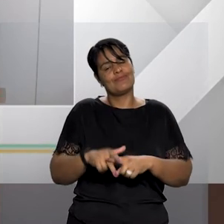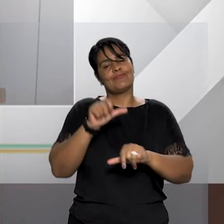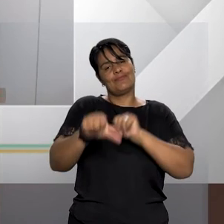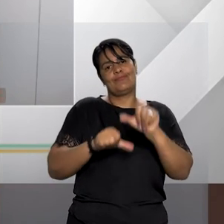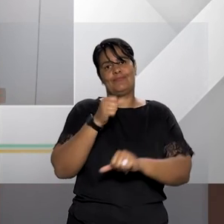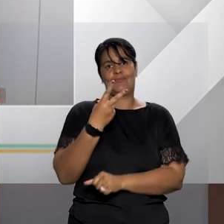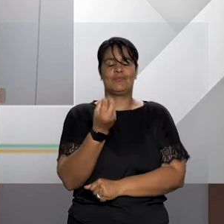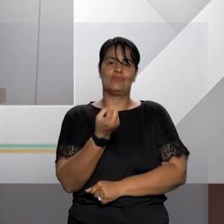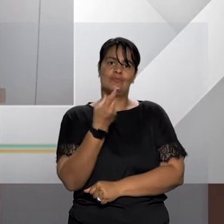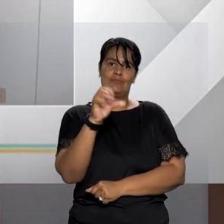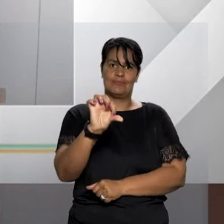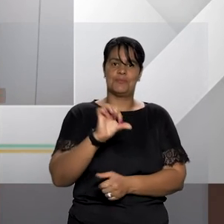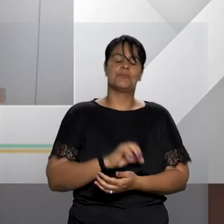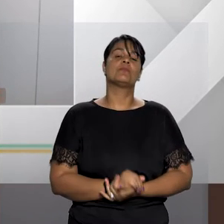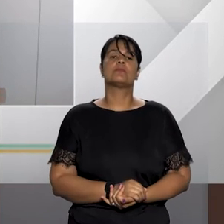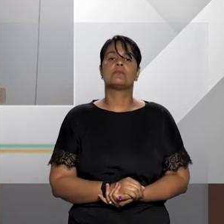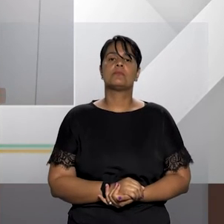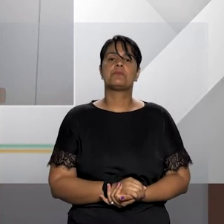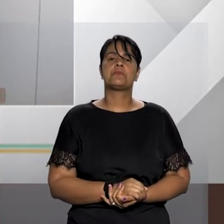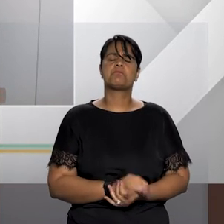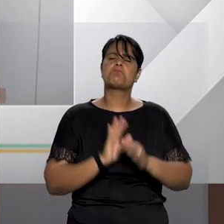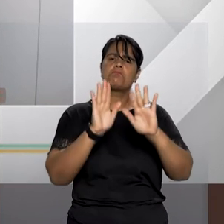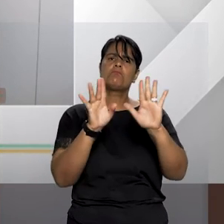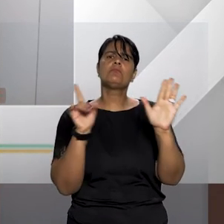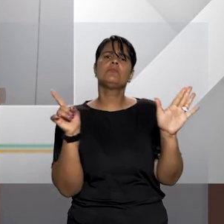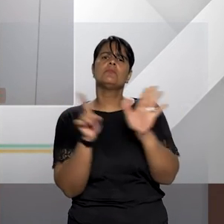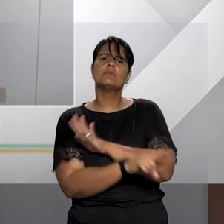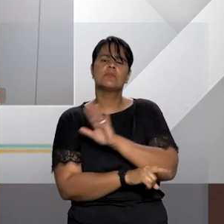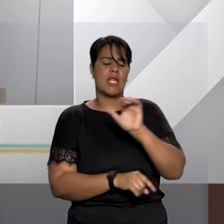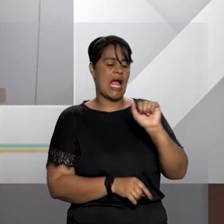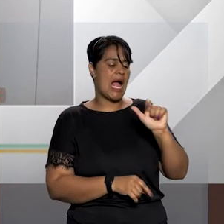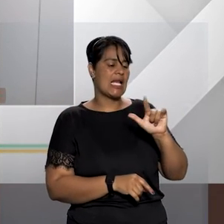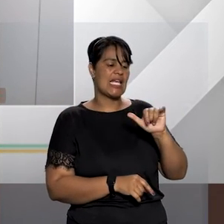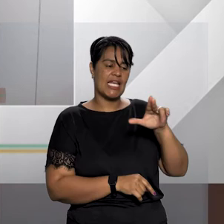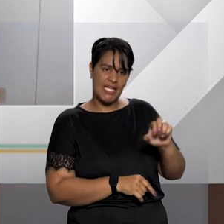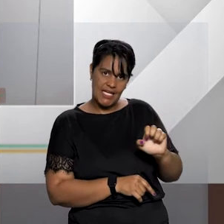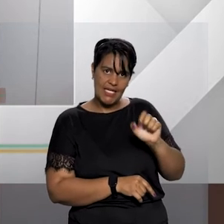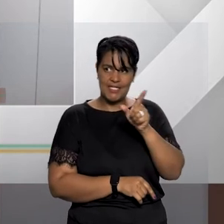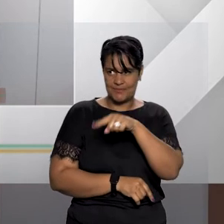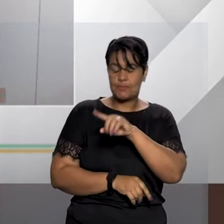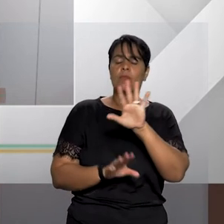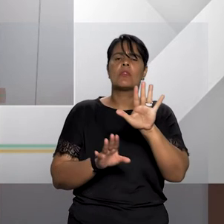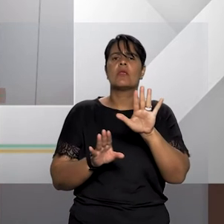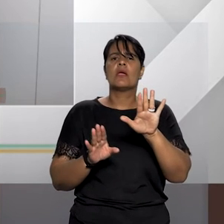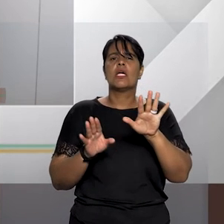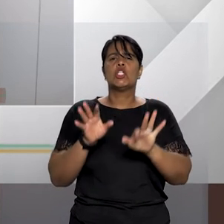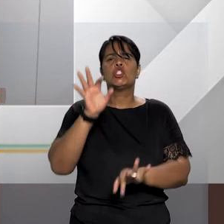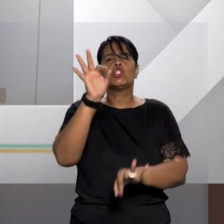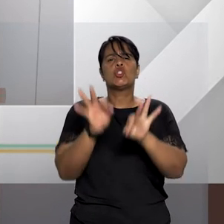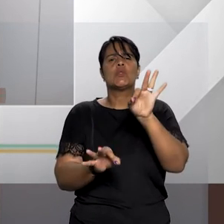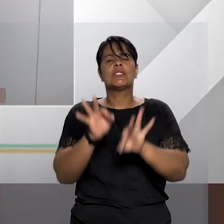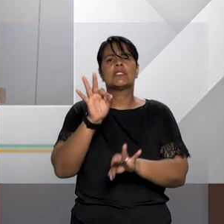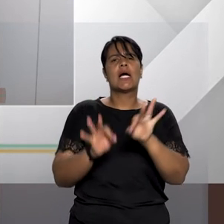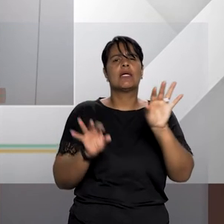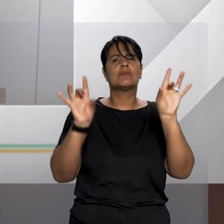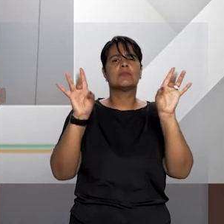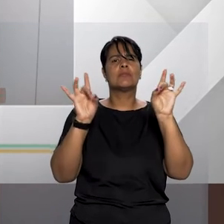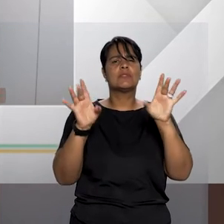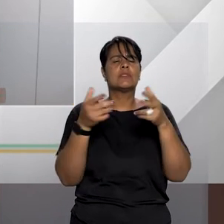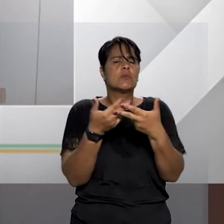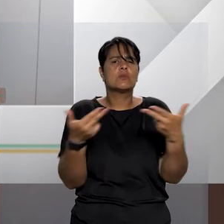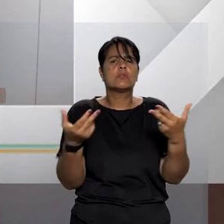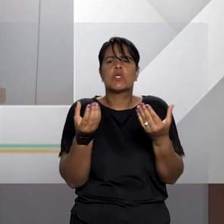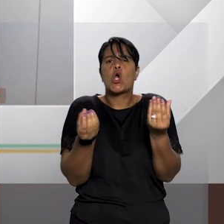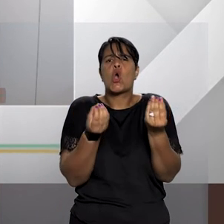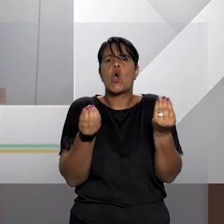tocante aos juizados de violência doméstica doutora Amine Haddad qual tem sido então o impacto para a gestão das medidas protetivas